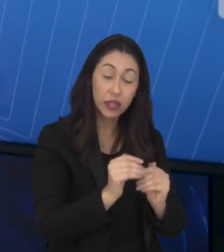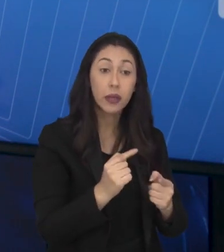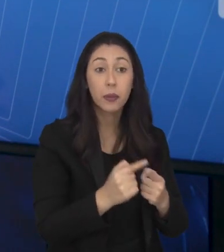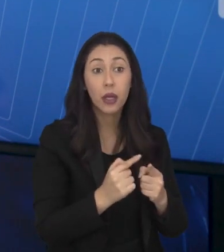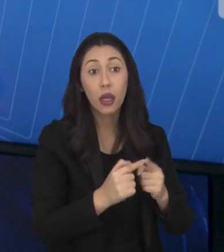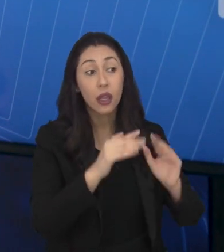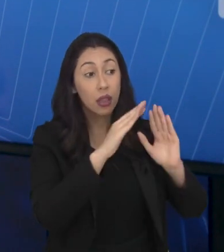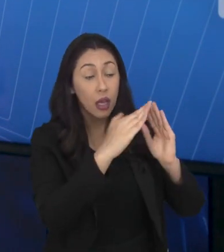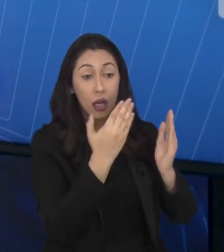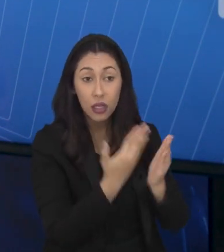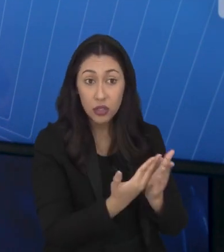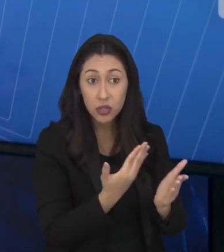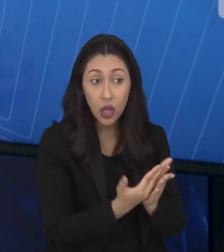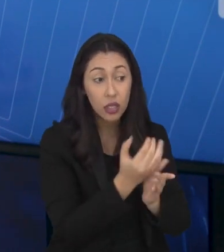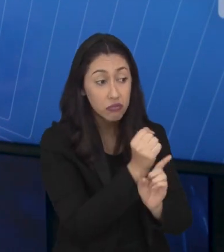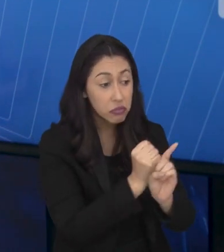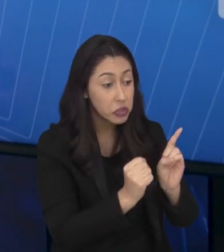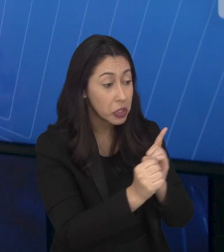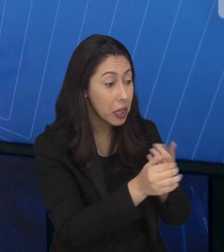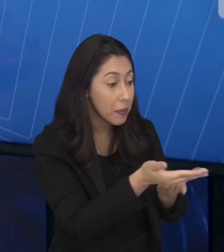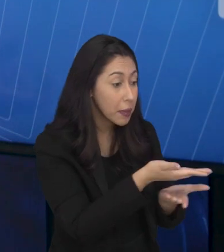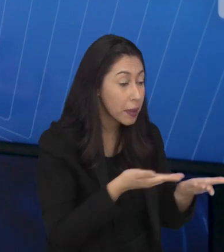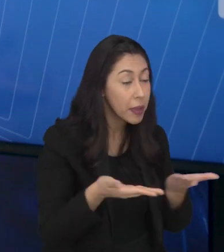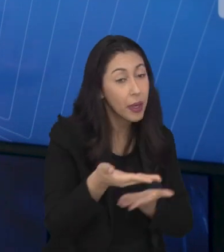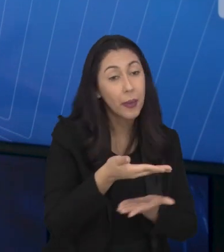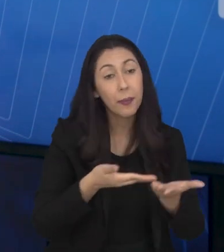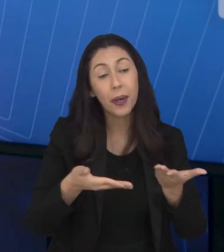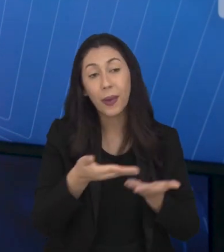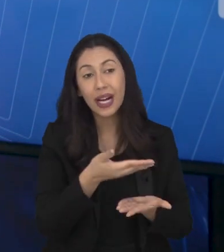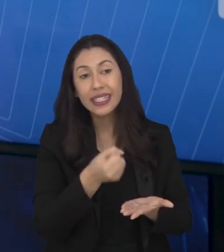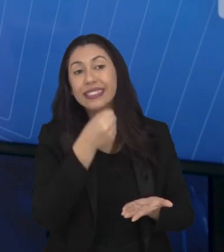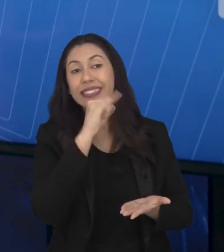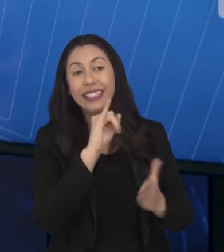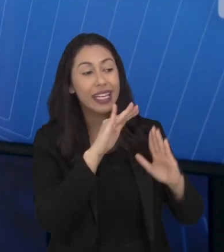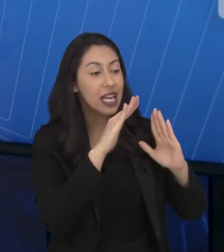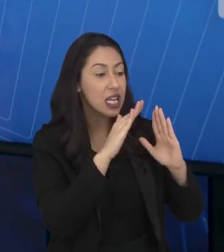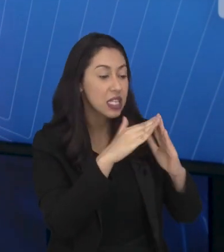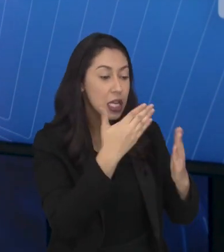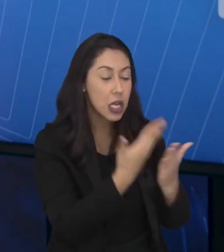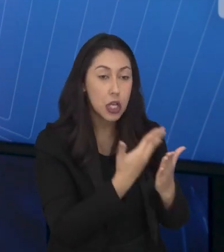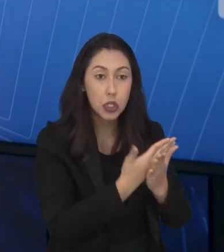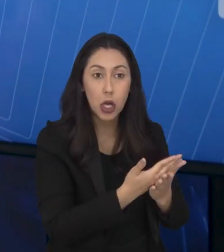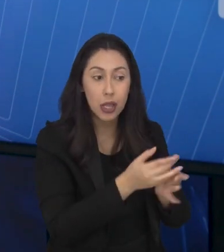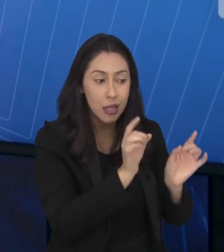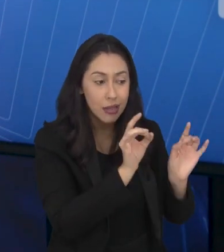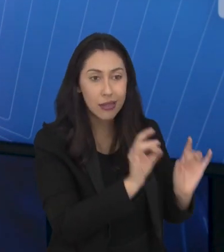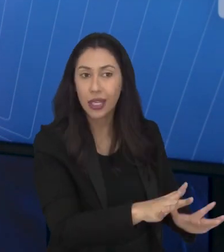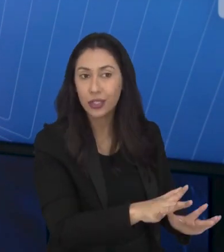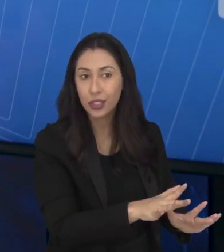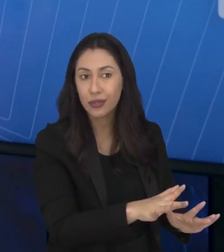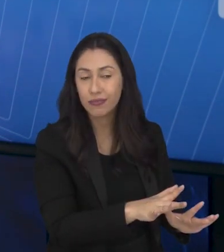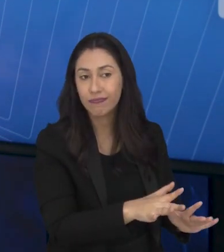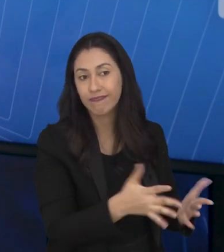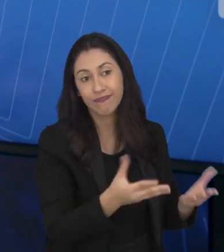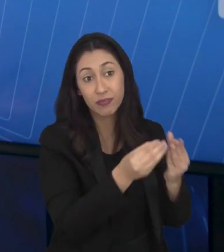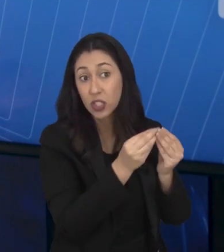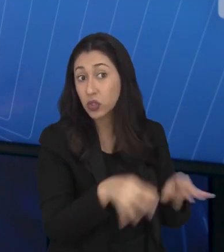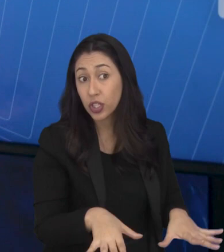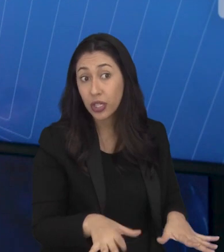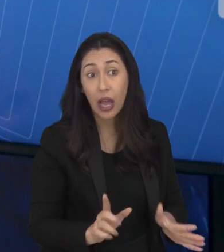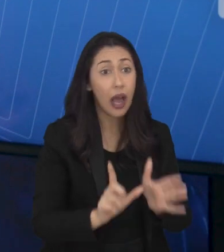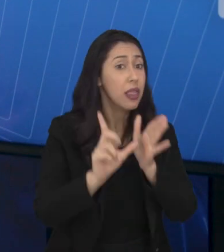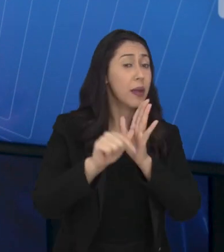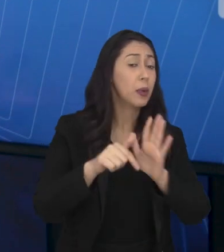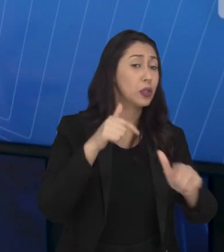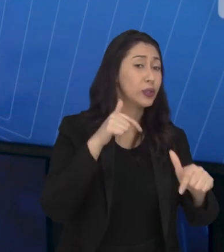socializam, então ele é prejudicado nisso e, consequentemente, quando ele está no momento que ele vai para o mercado